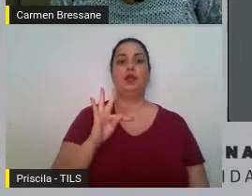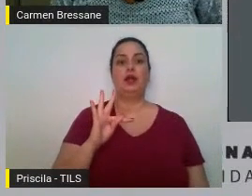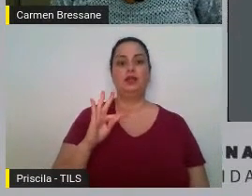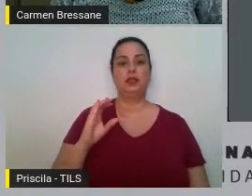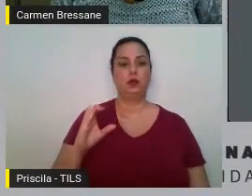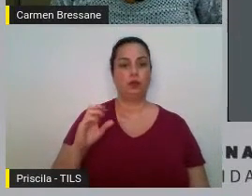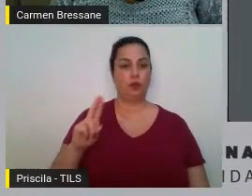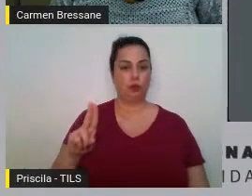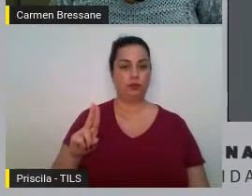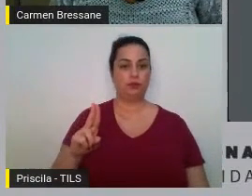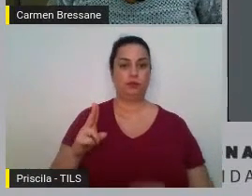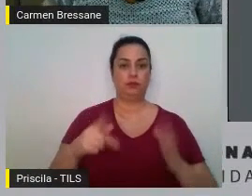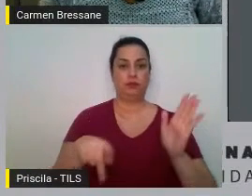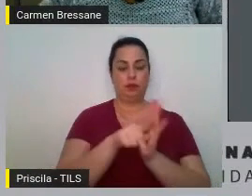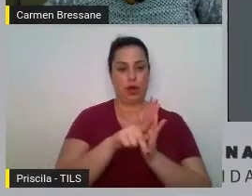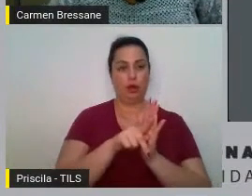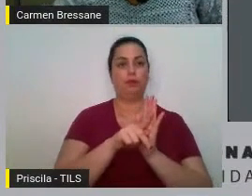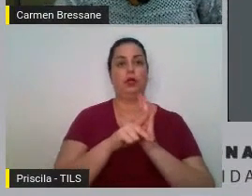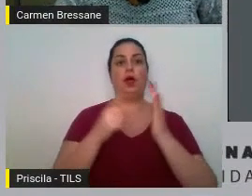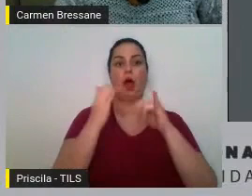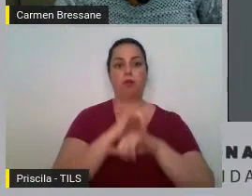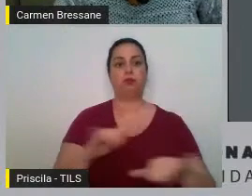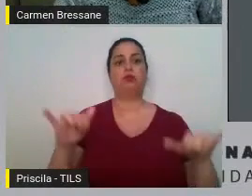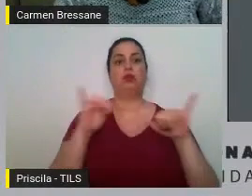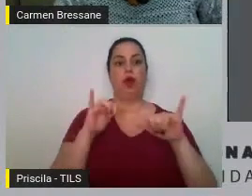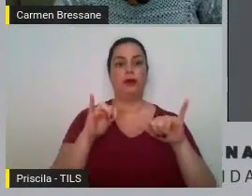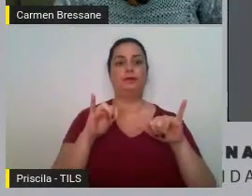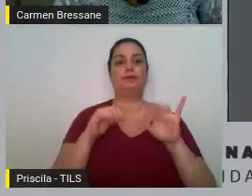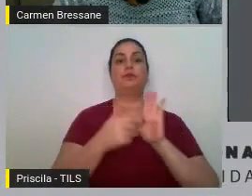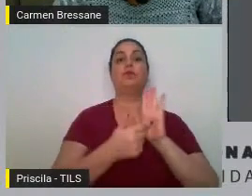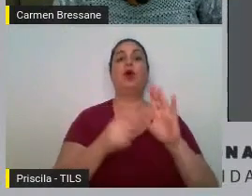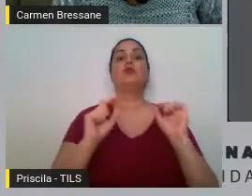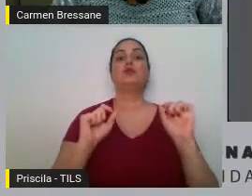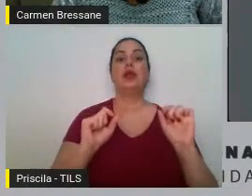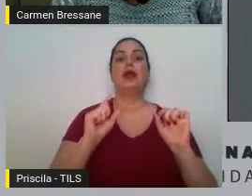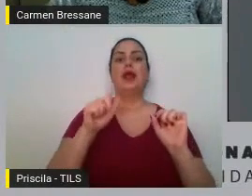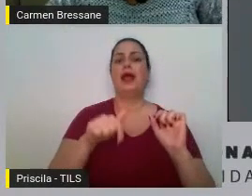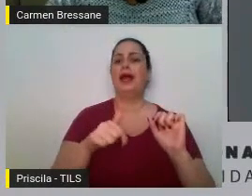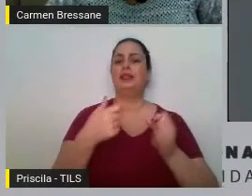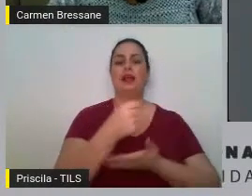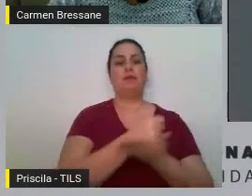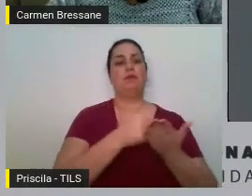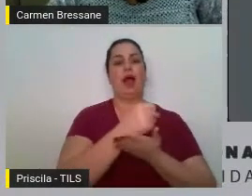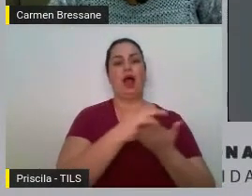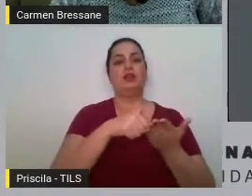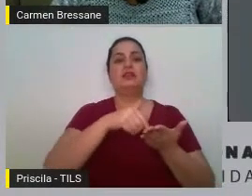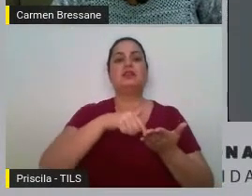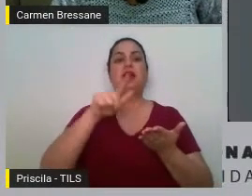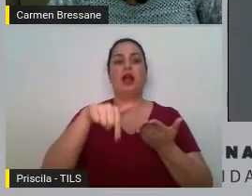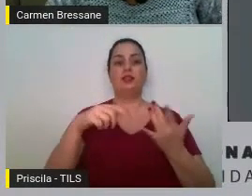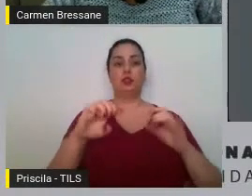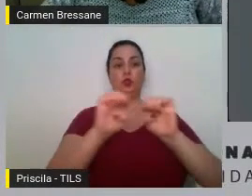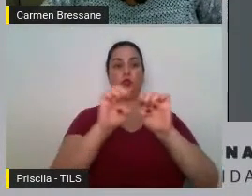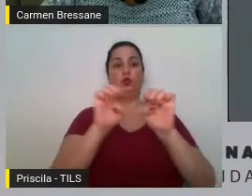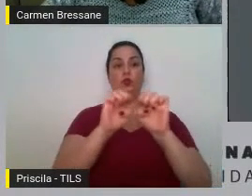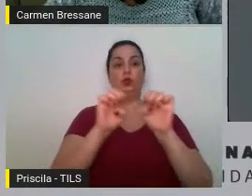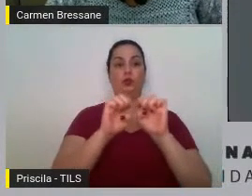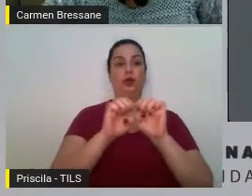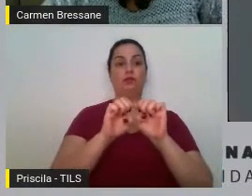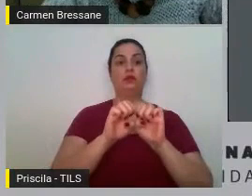trata-se de desenho que apresenta em sua essência estrutura adotada